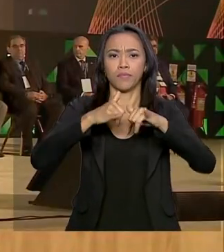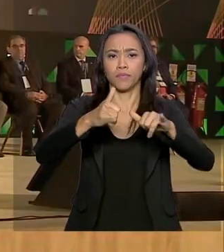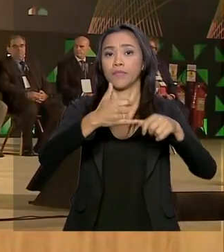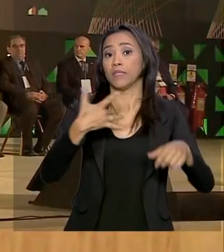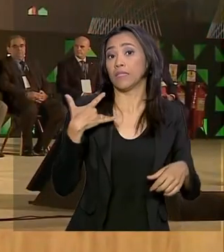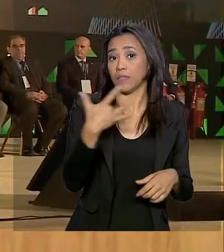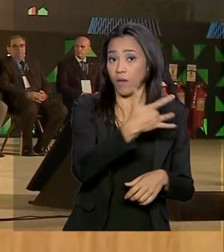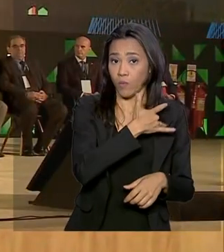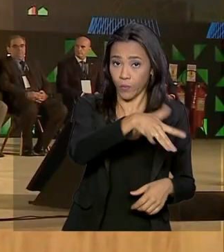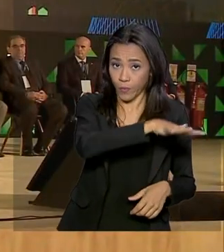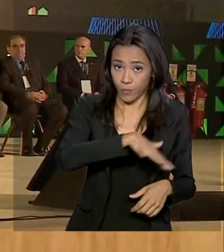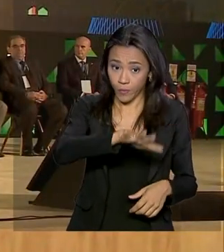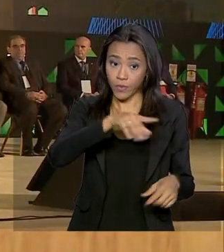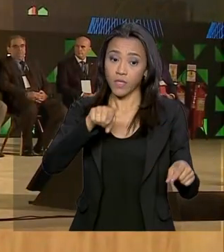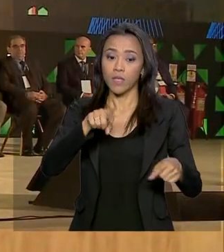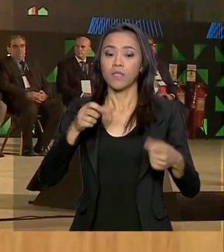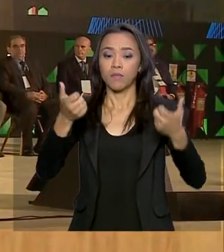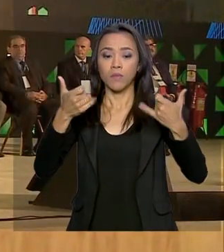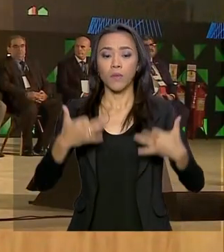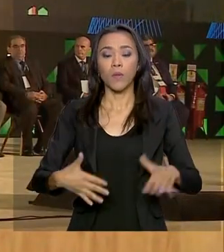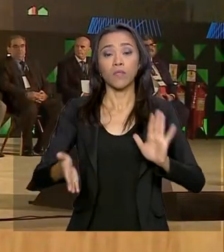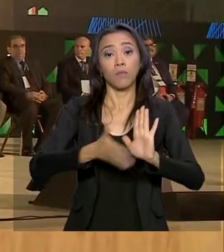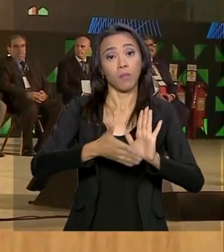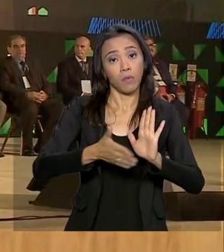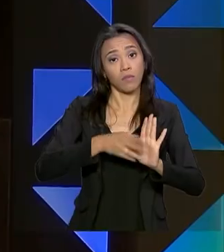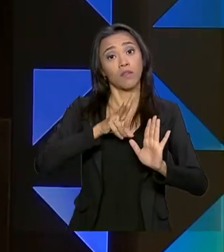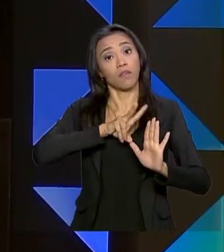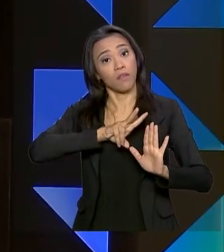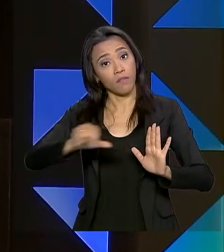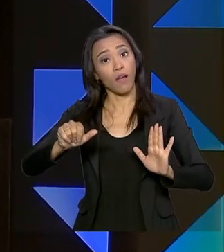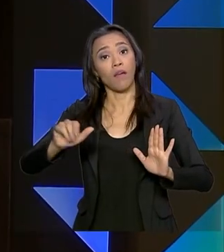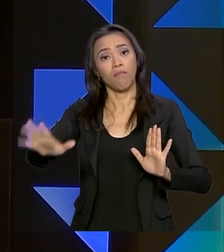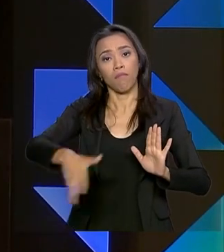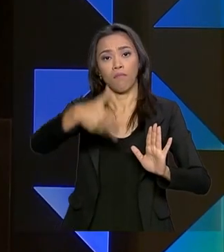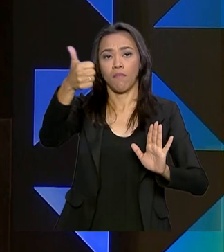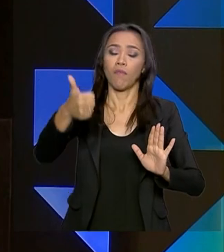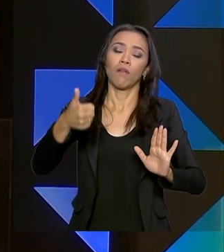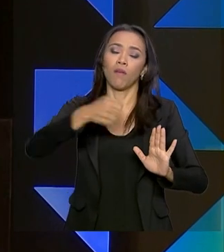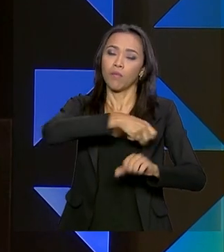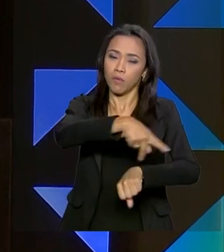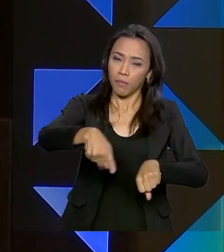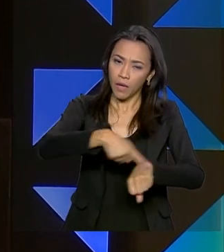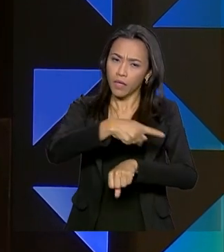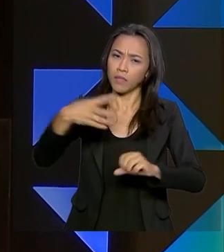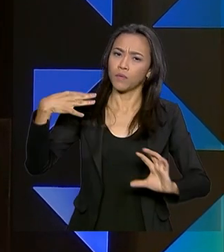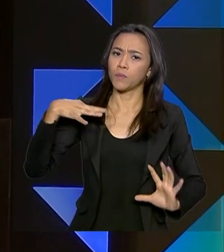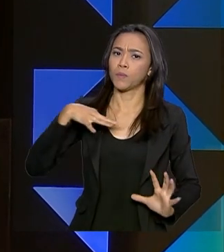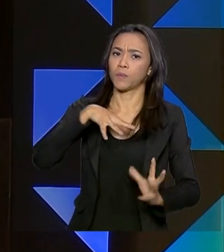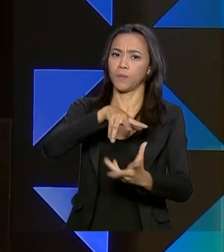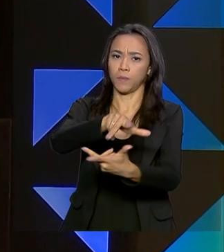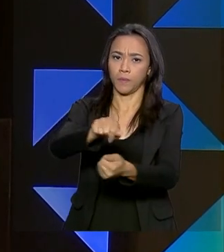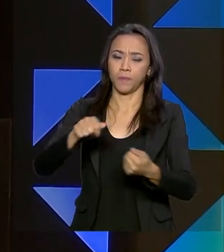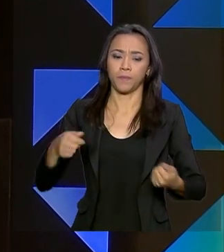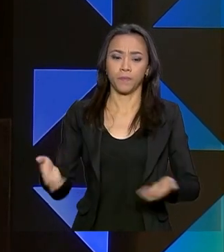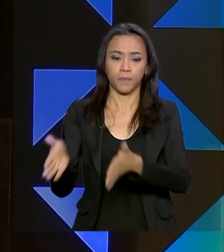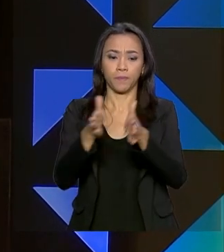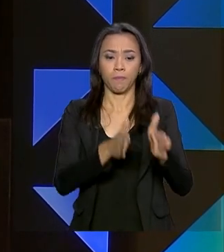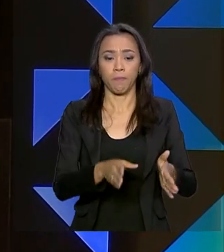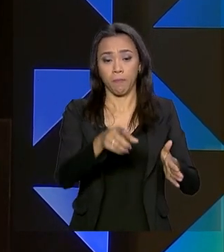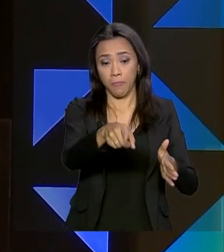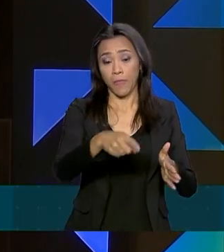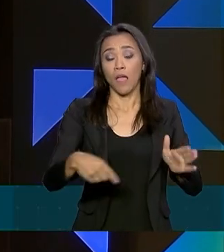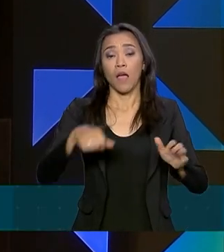O destaque ficou por conta das reformas que devem tornar o Brasil mais competitivo no cenário internacional. A reforma da